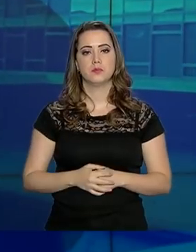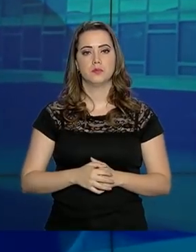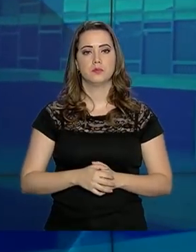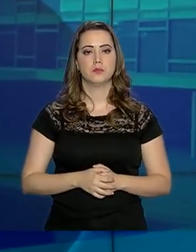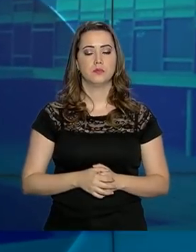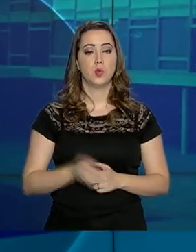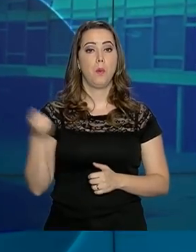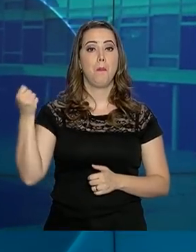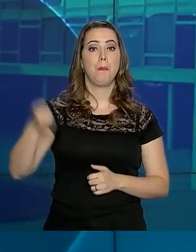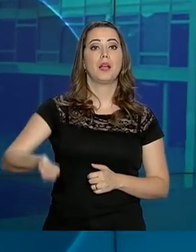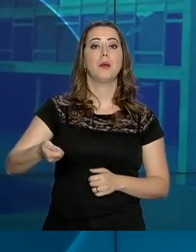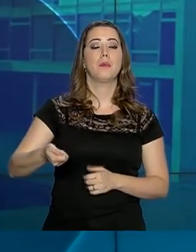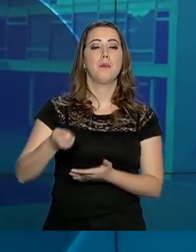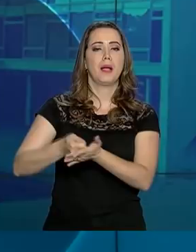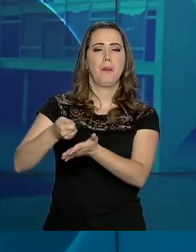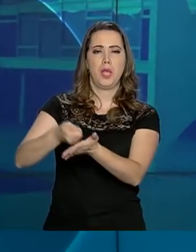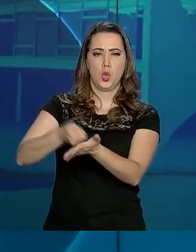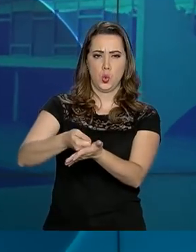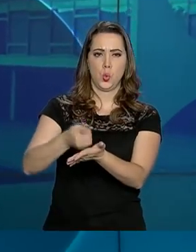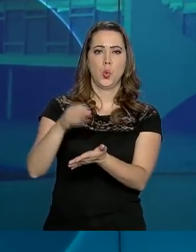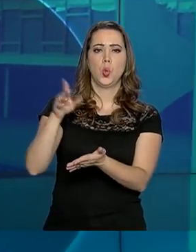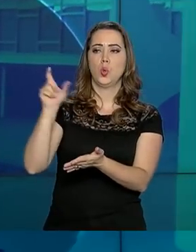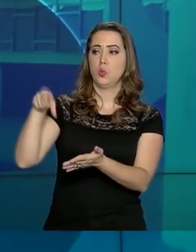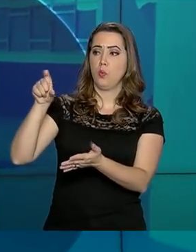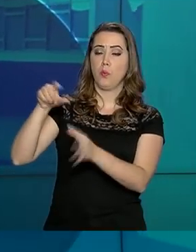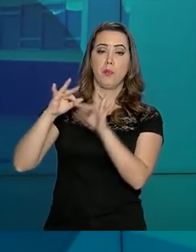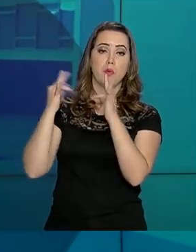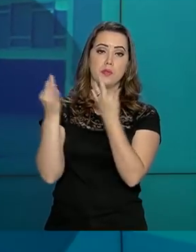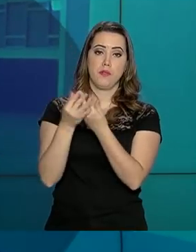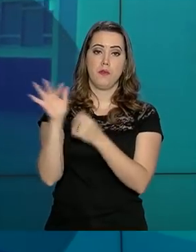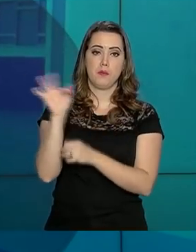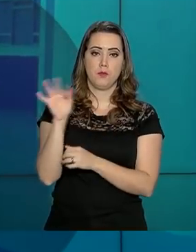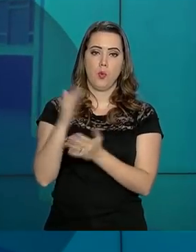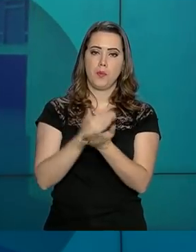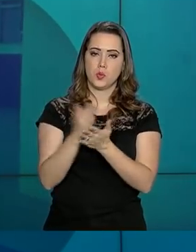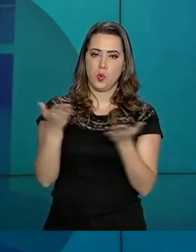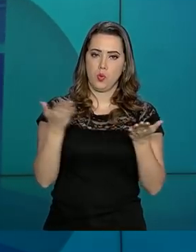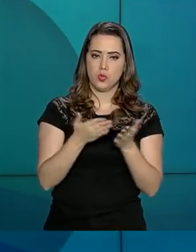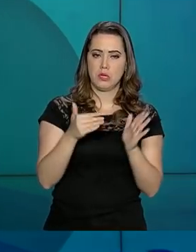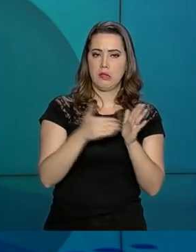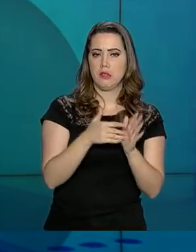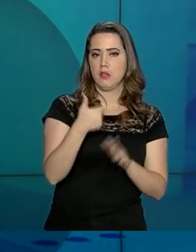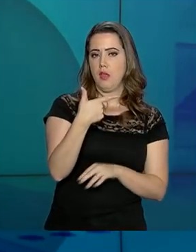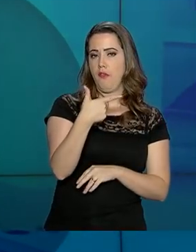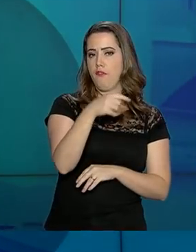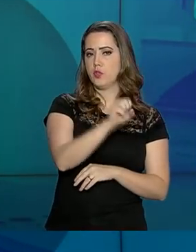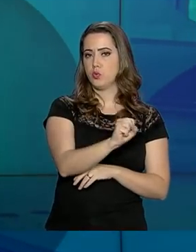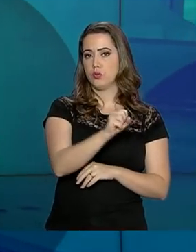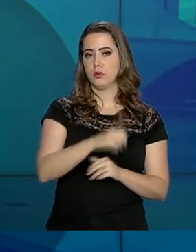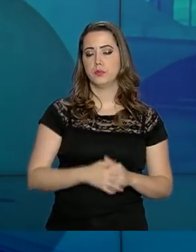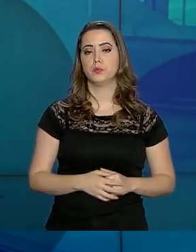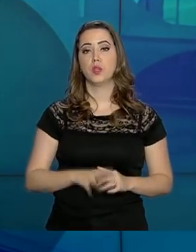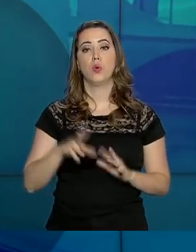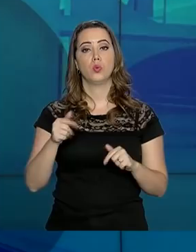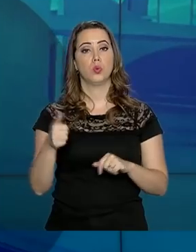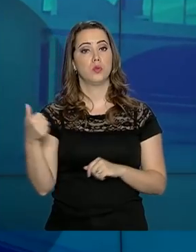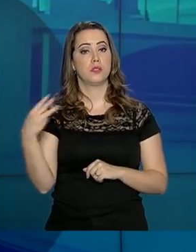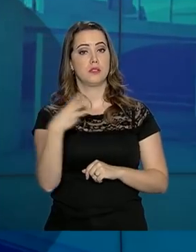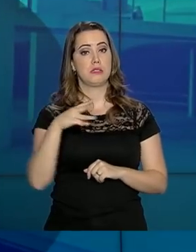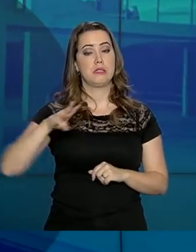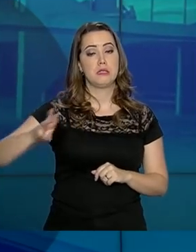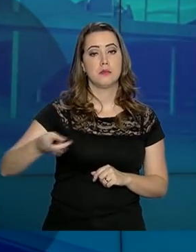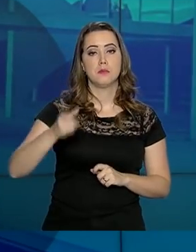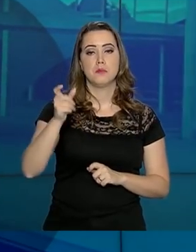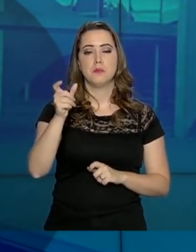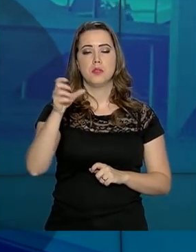O pagamento do Bolsa Família de fevereiro teve início hoje e segue até o dia 28. Ao todo, 13